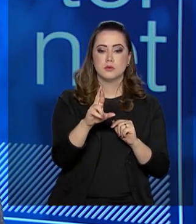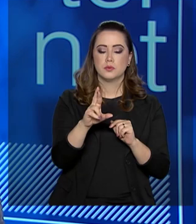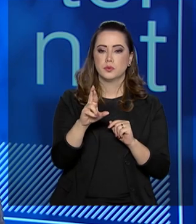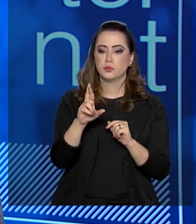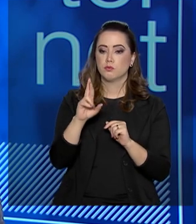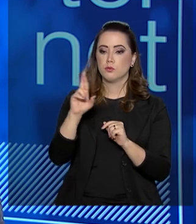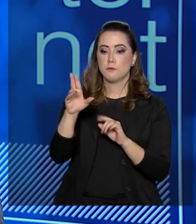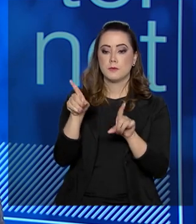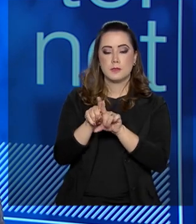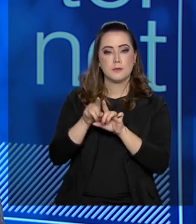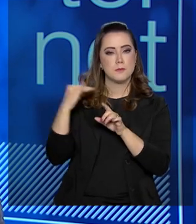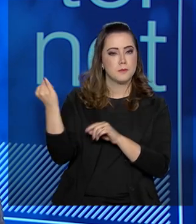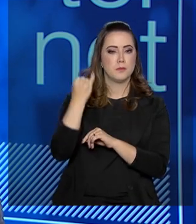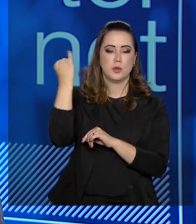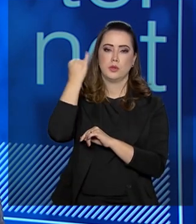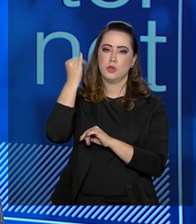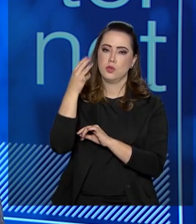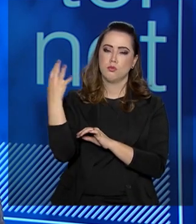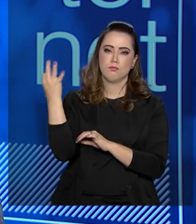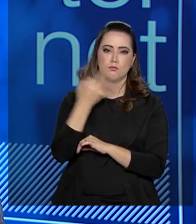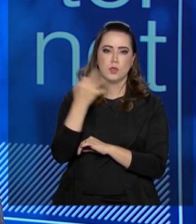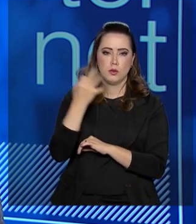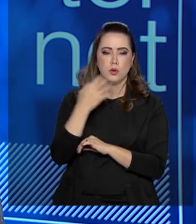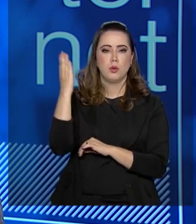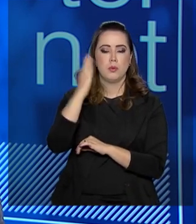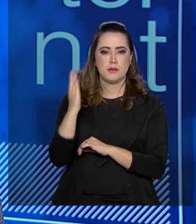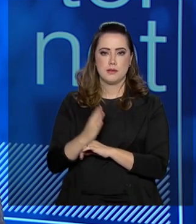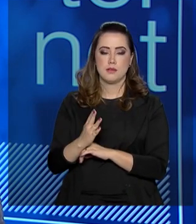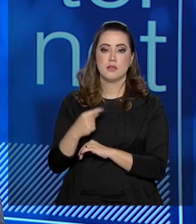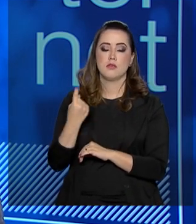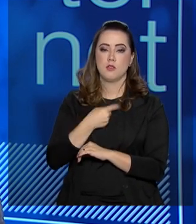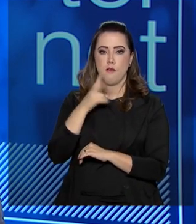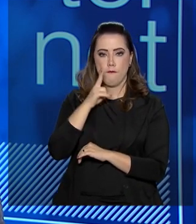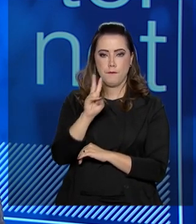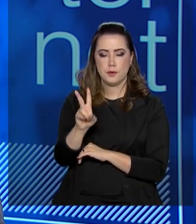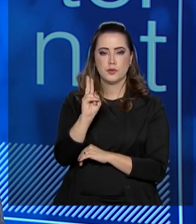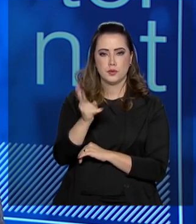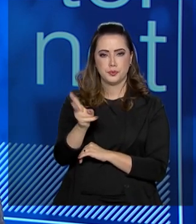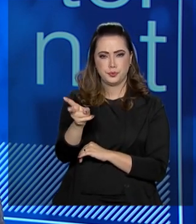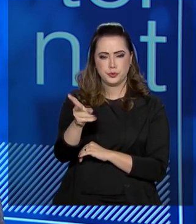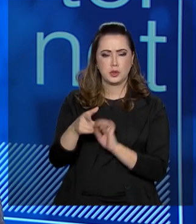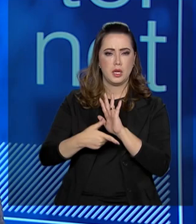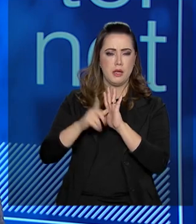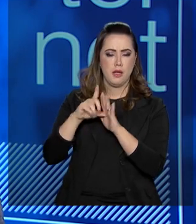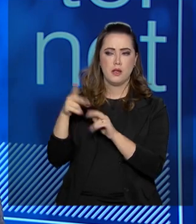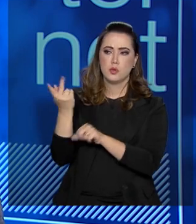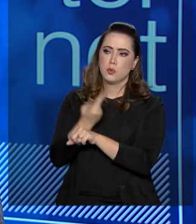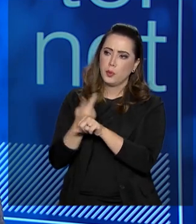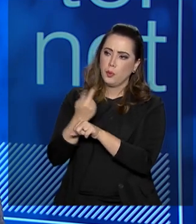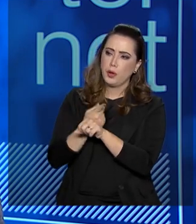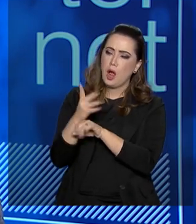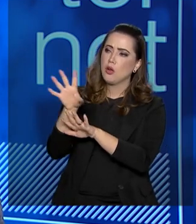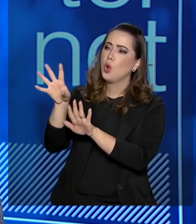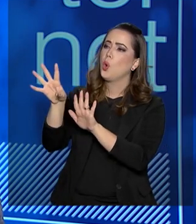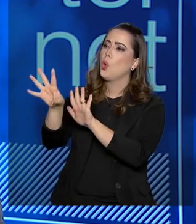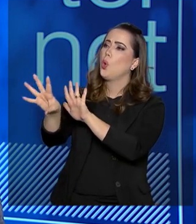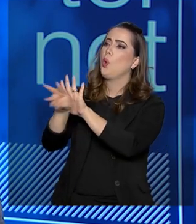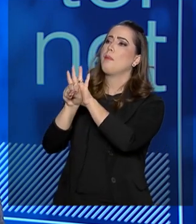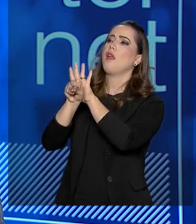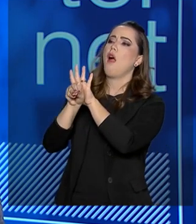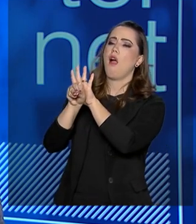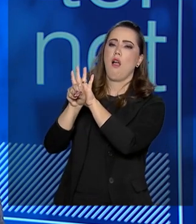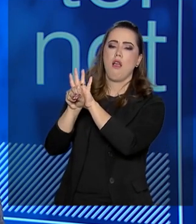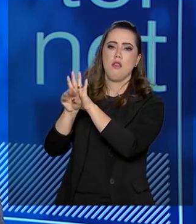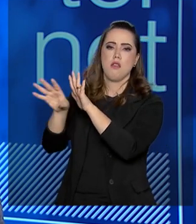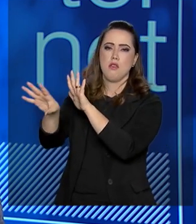sucesso na educação básica brasileira. Eu tenho insistido que, antes de procurarmos copiar modelos coreanos,